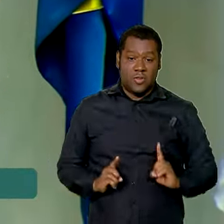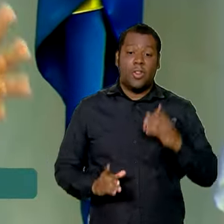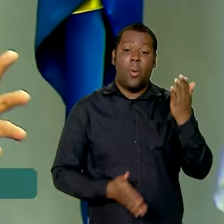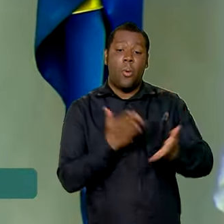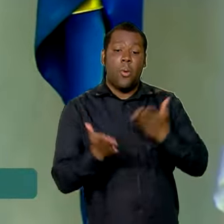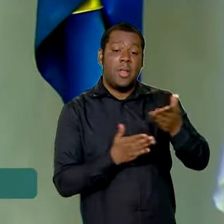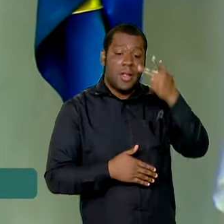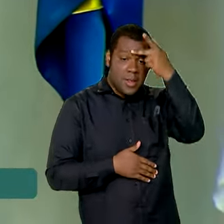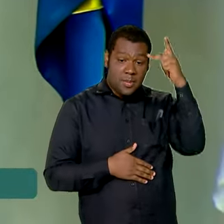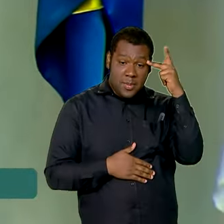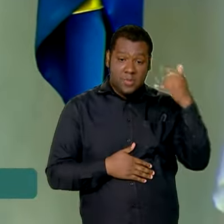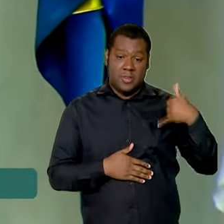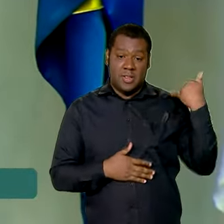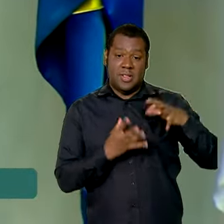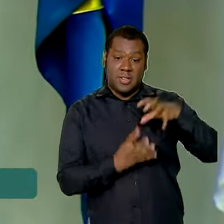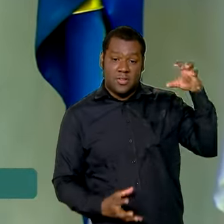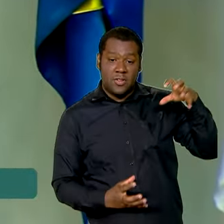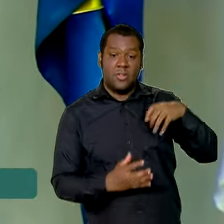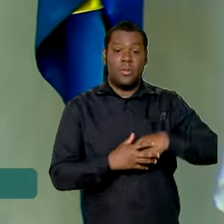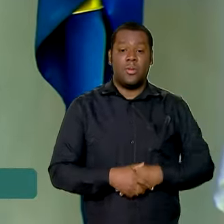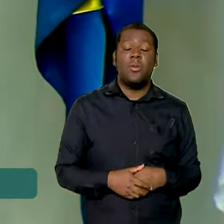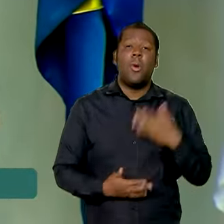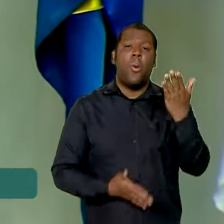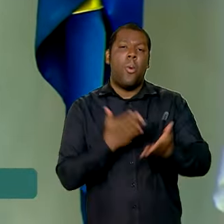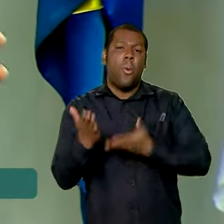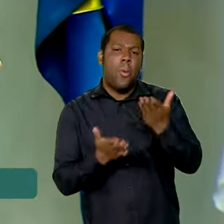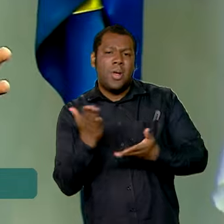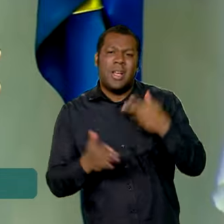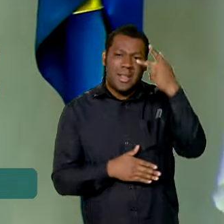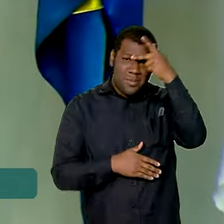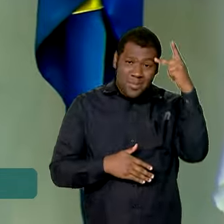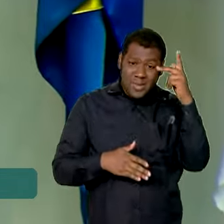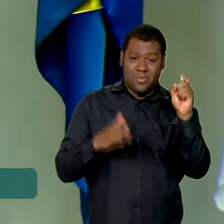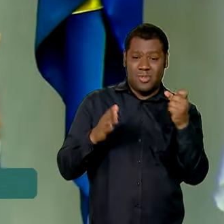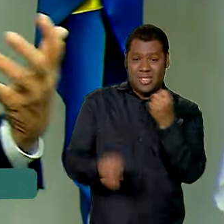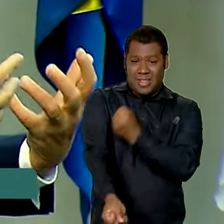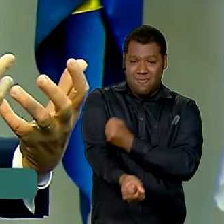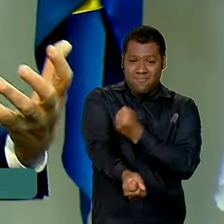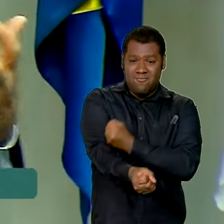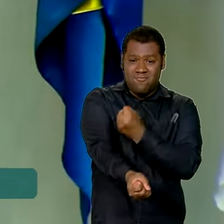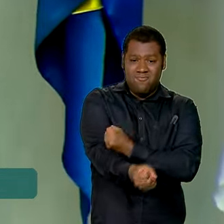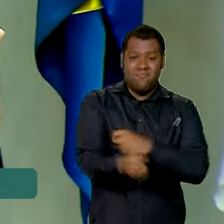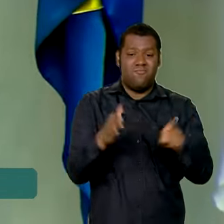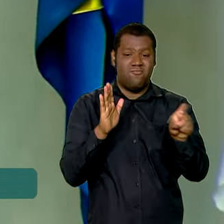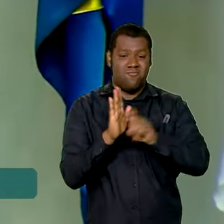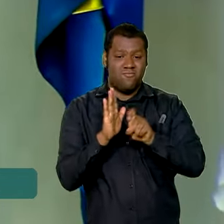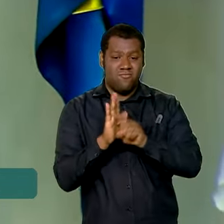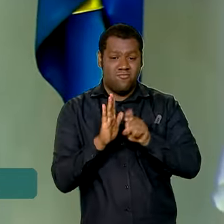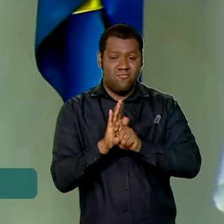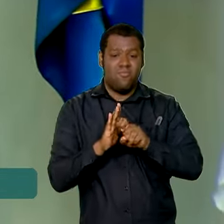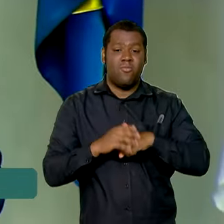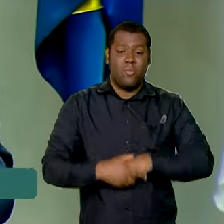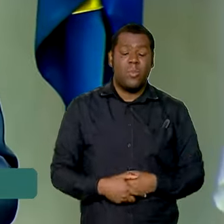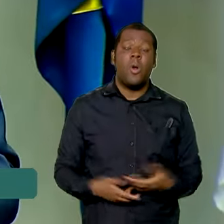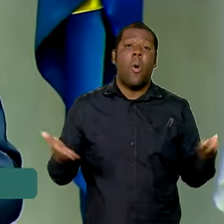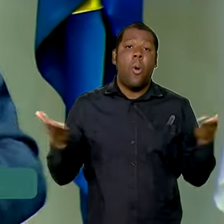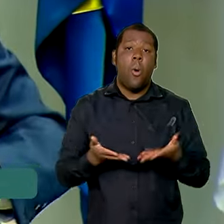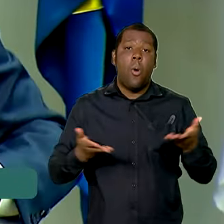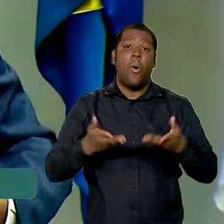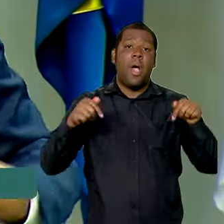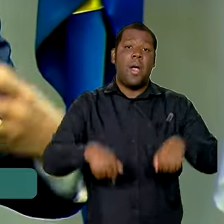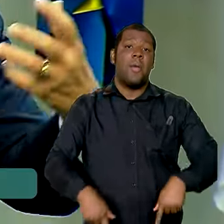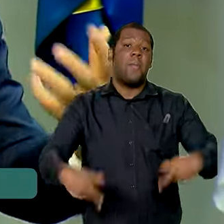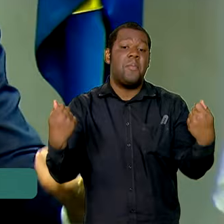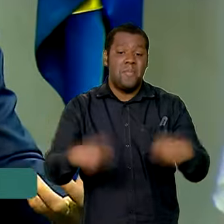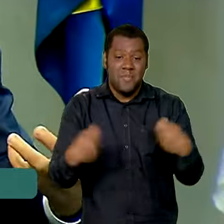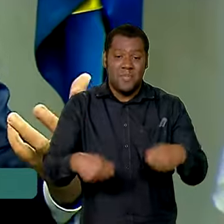idosos, cuidados com dependentes químicos, enfim, nós temos aqui a necessidade de